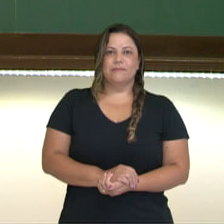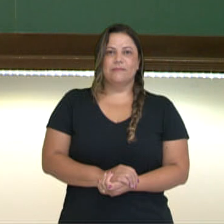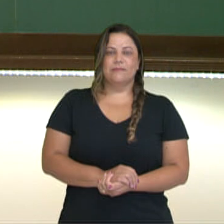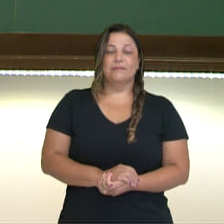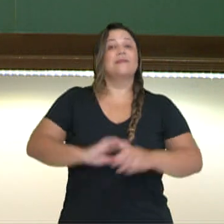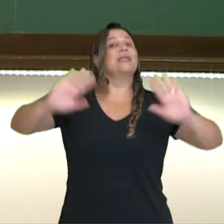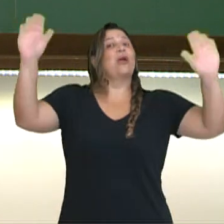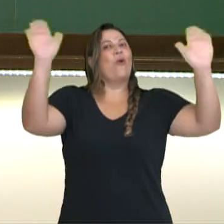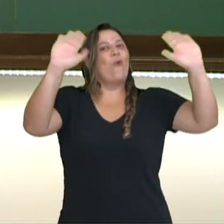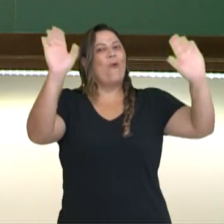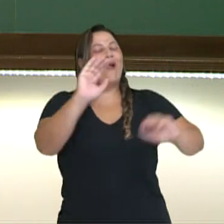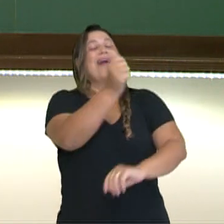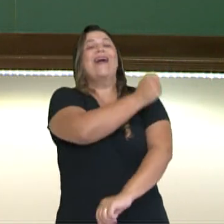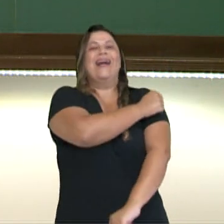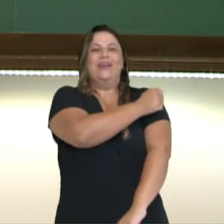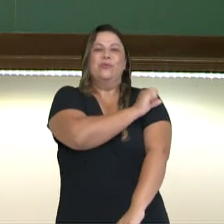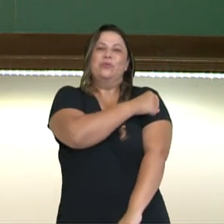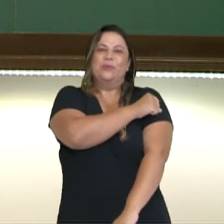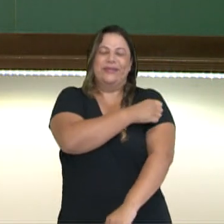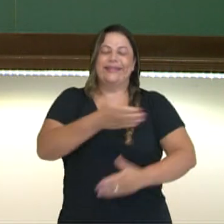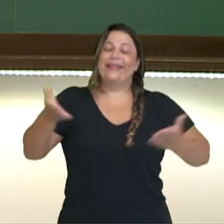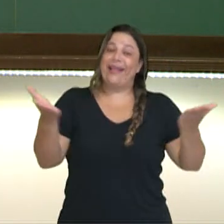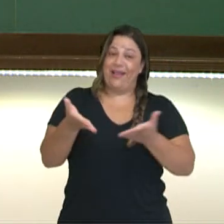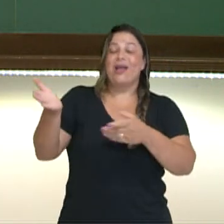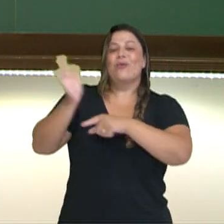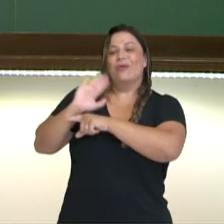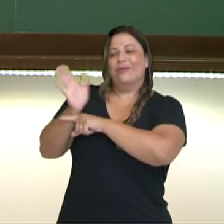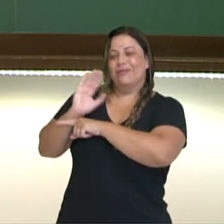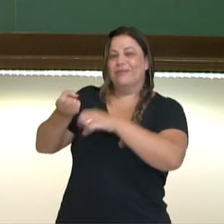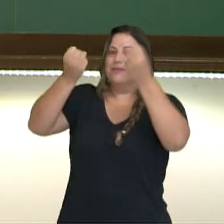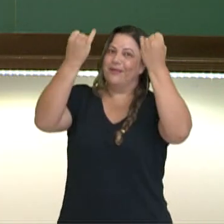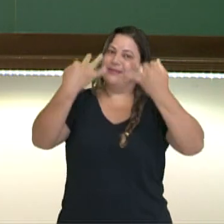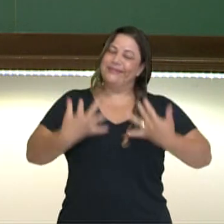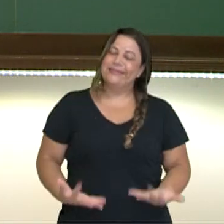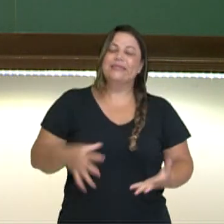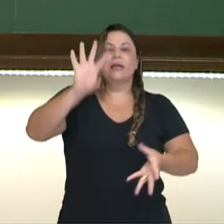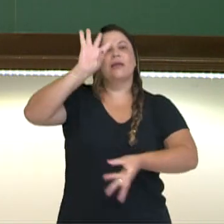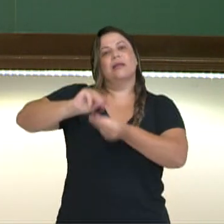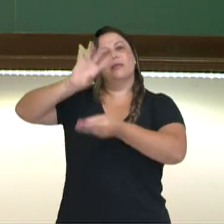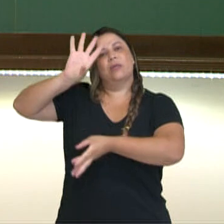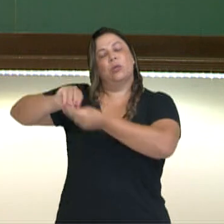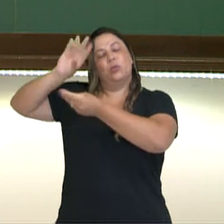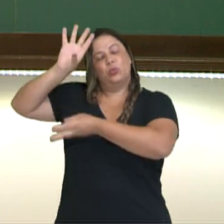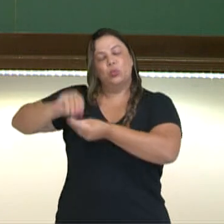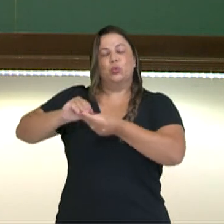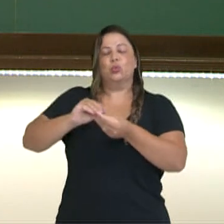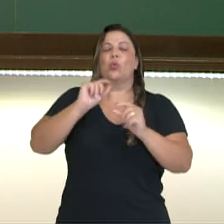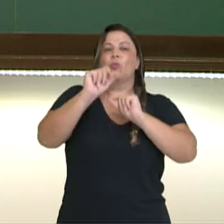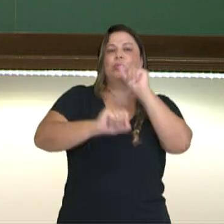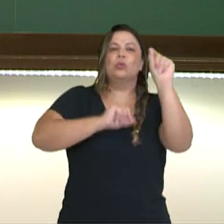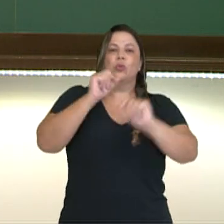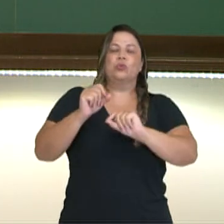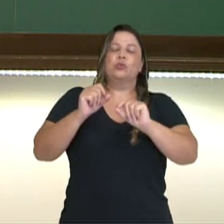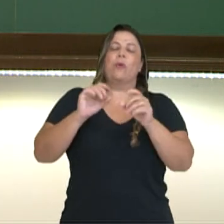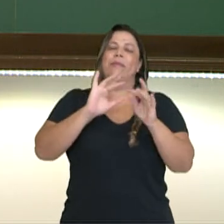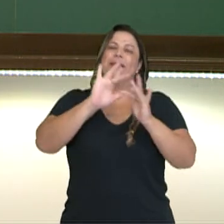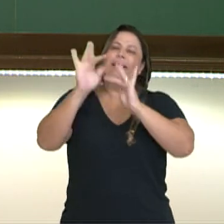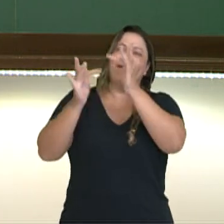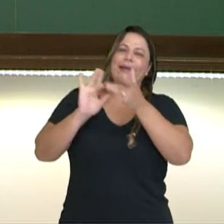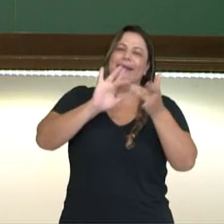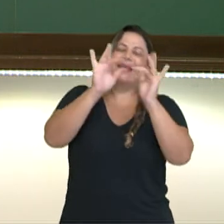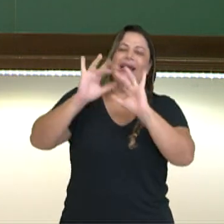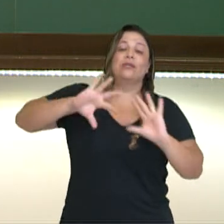Olá, estudantes do oitavo ano! Neste vídeo vamos falar um pouquinho de maneira resumida sobre as questões ligadas à globalização,